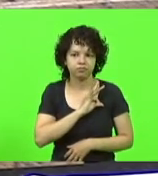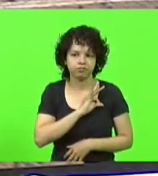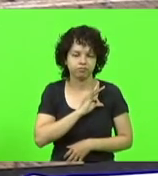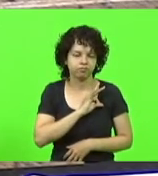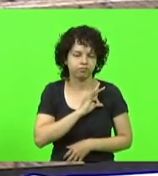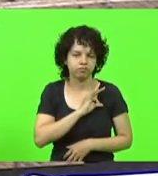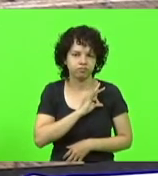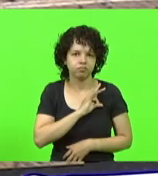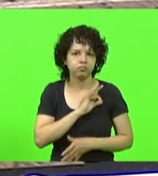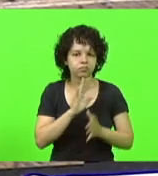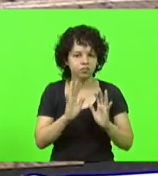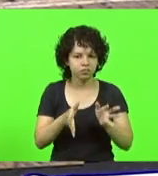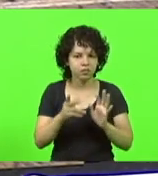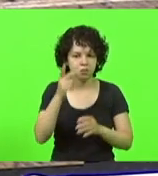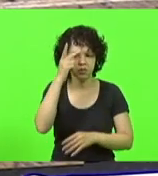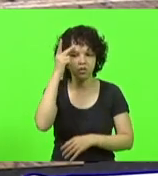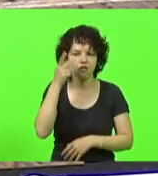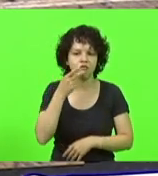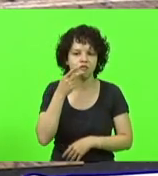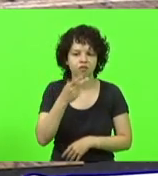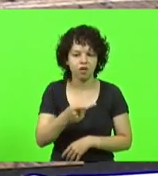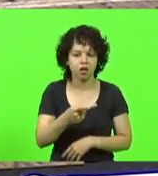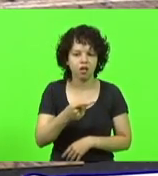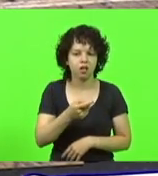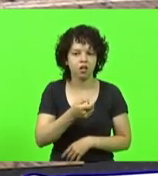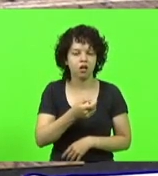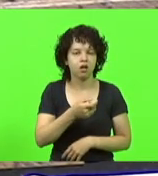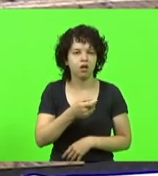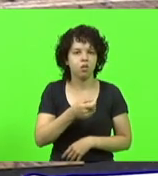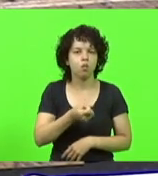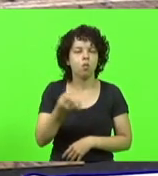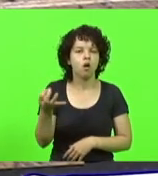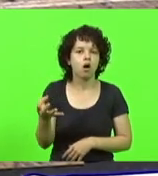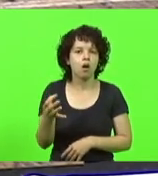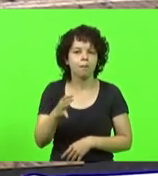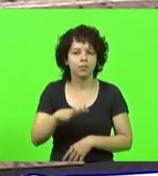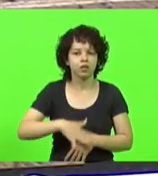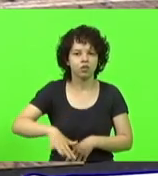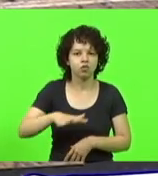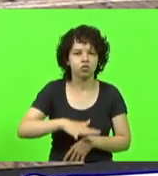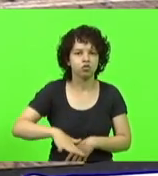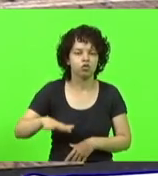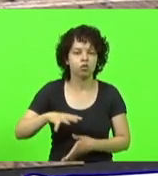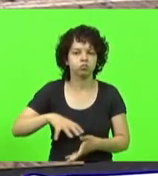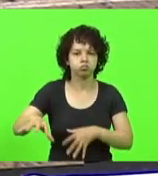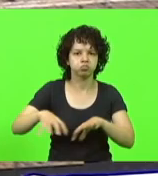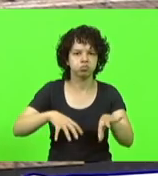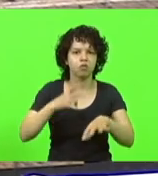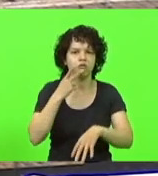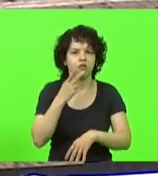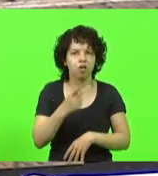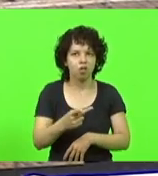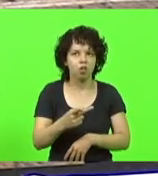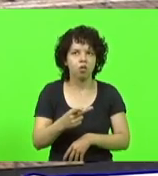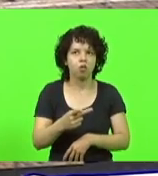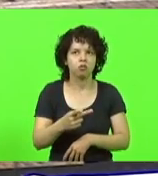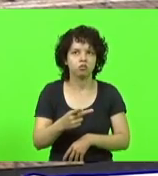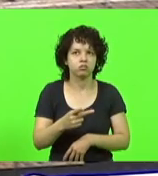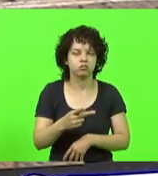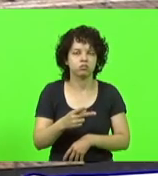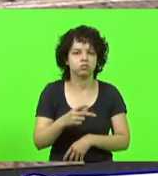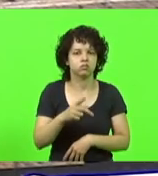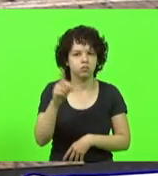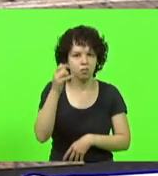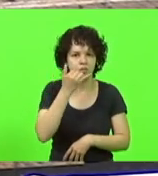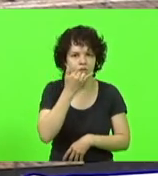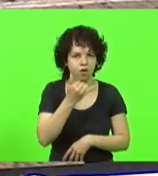Já tinha gente falando, estou levando tantas polícias para a minha região e confirmou, está lá na lista. Deus perdoa, internet não, está